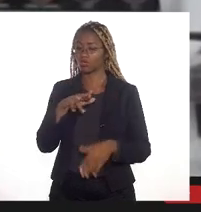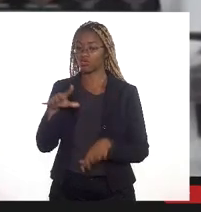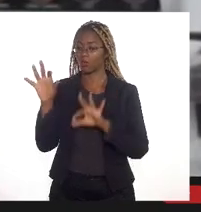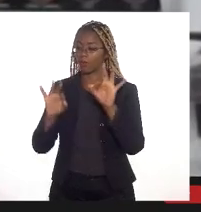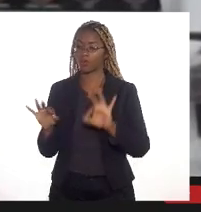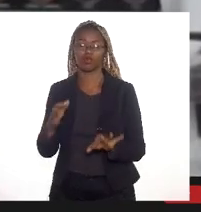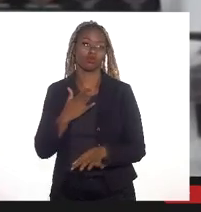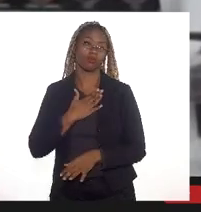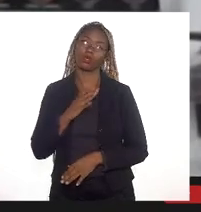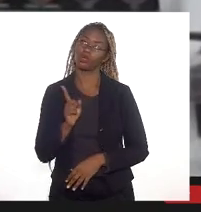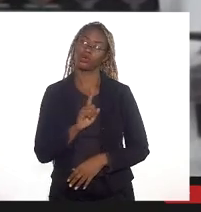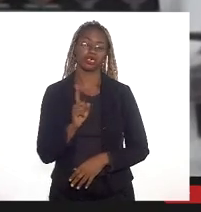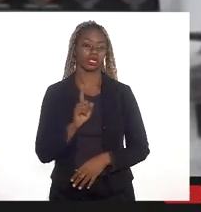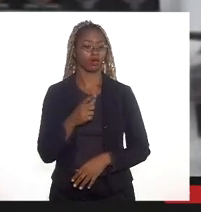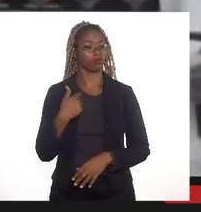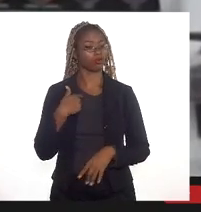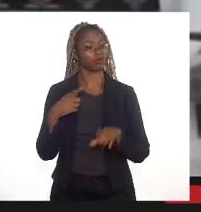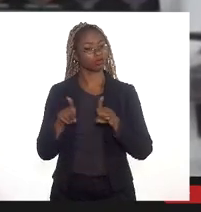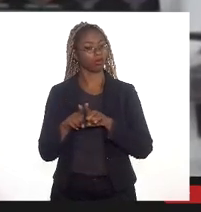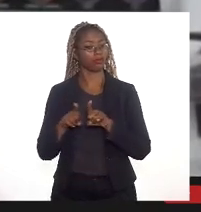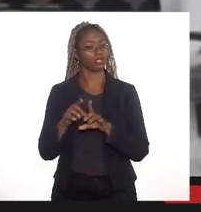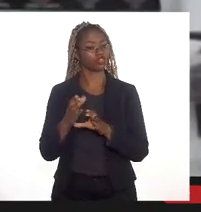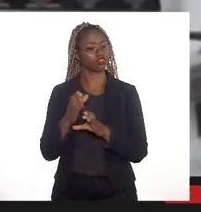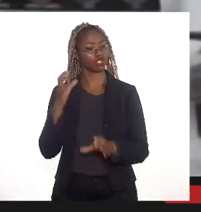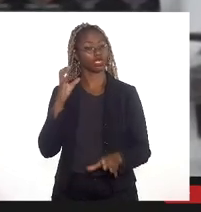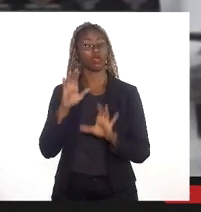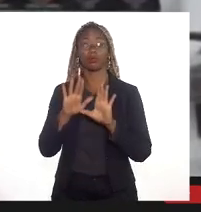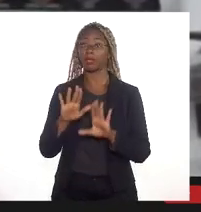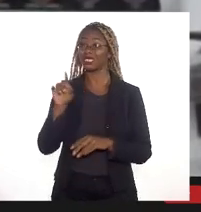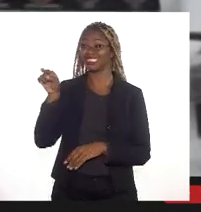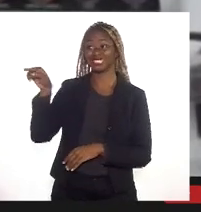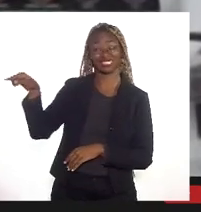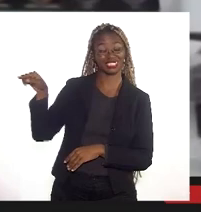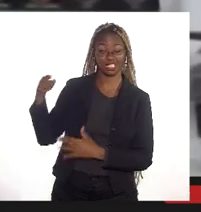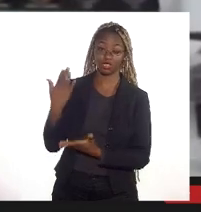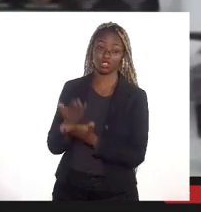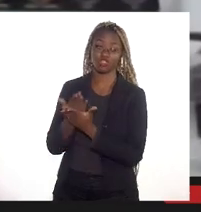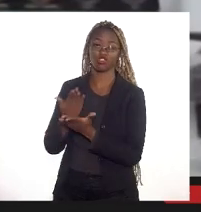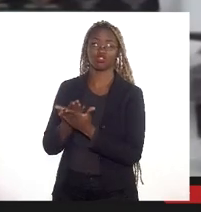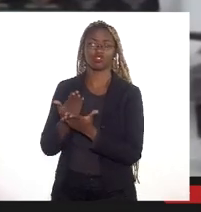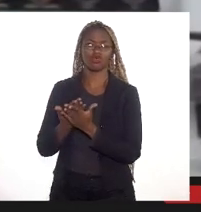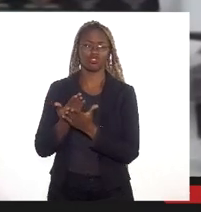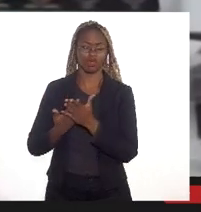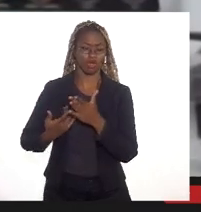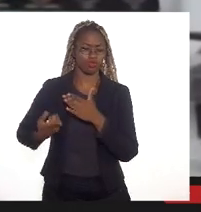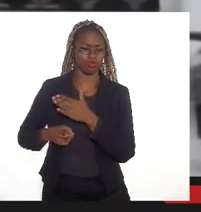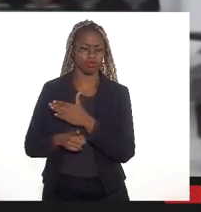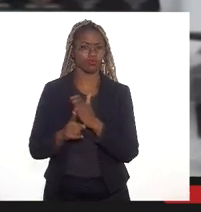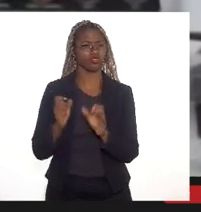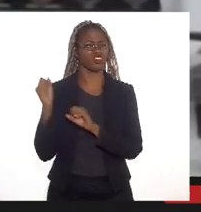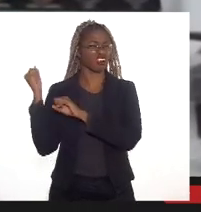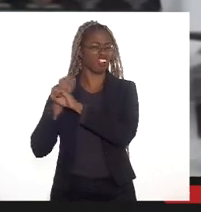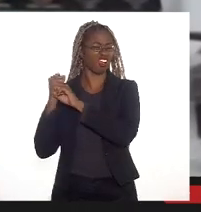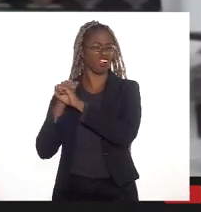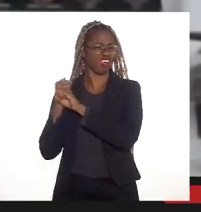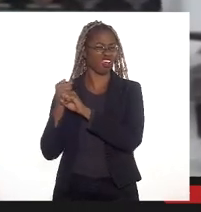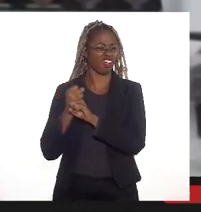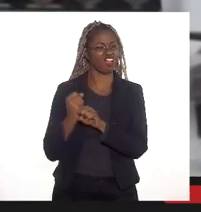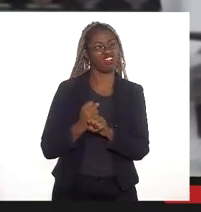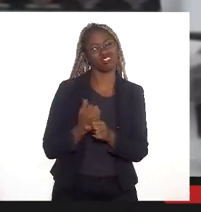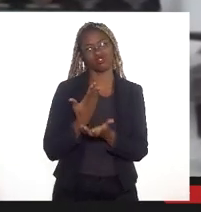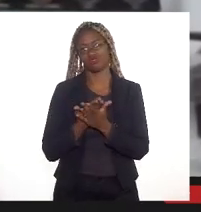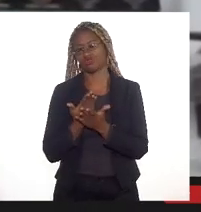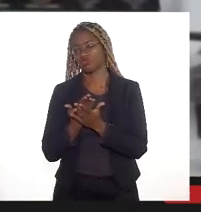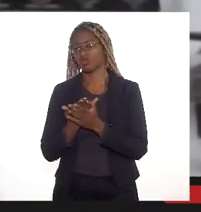projeto meu apesar de também ser engenheiro ele que está estudando já há muitos anos essa área e aí a gente vai conseguir